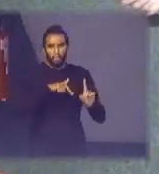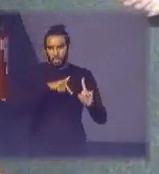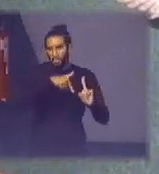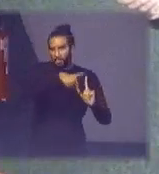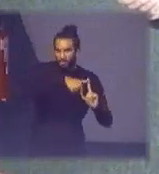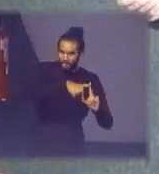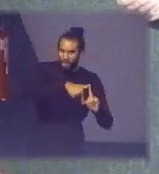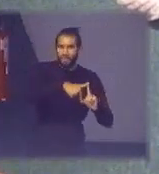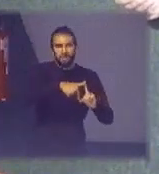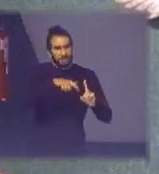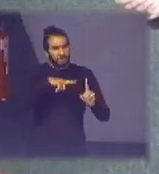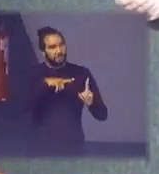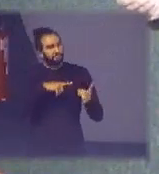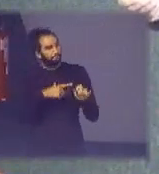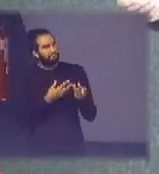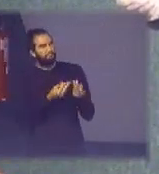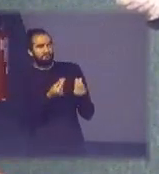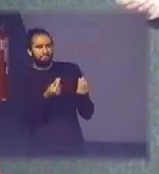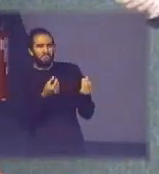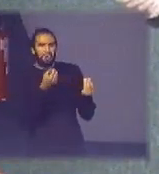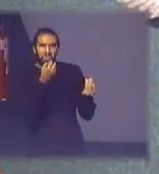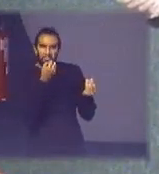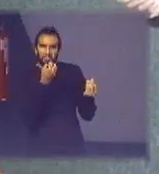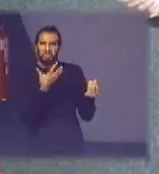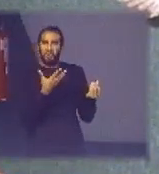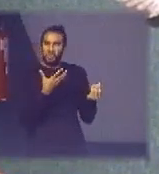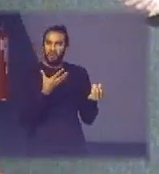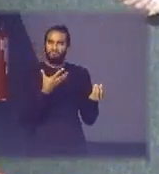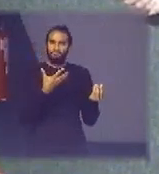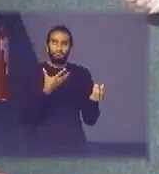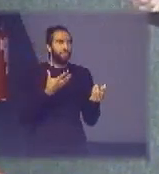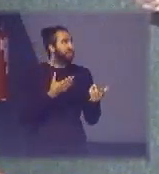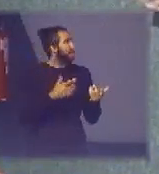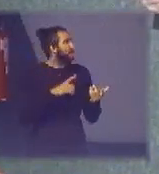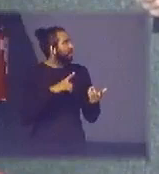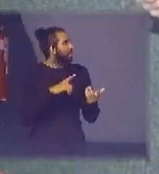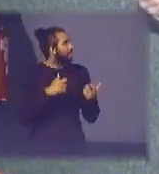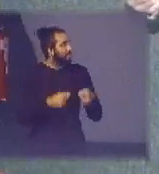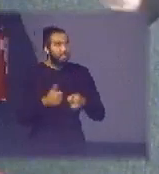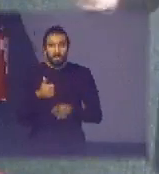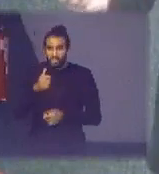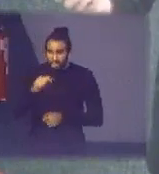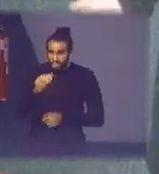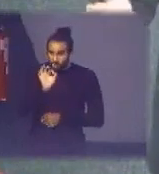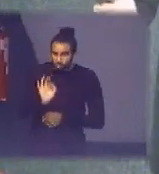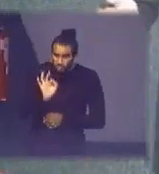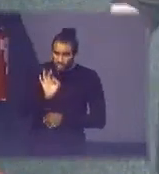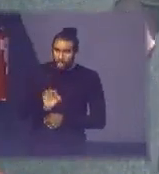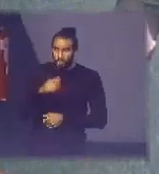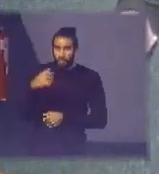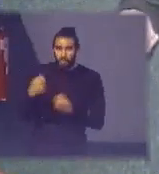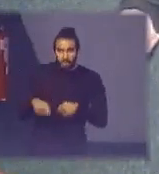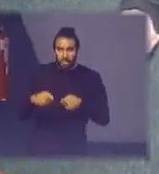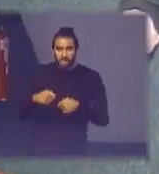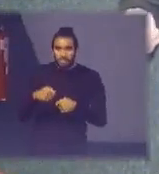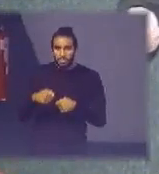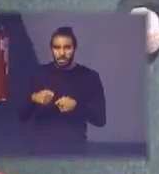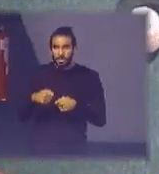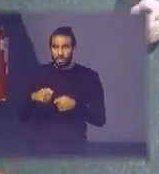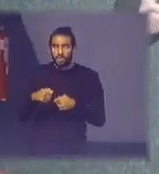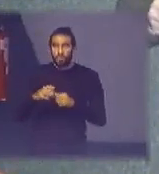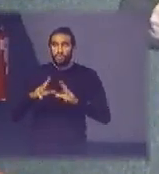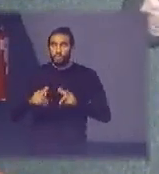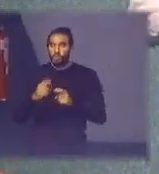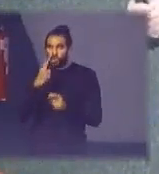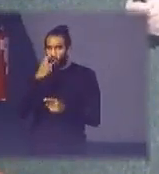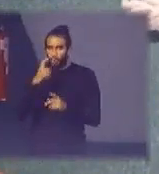audaciosas eu acho temos que coletar 17% em peso de todos os eletroeletrônicos que são